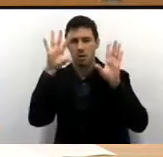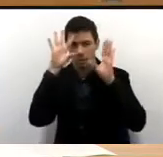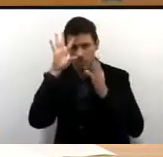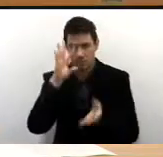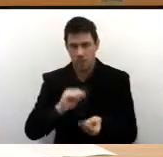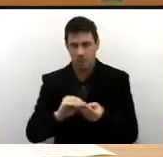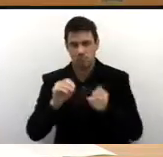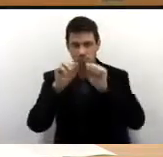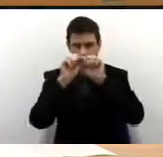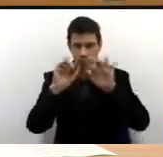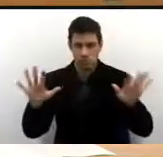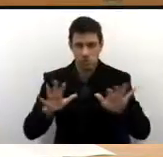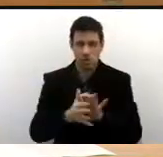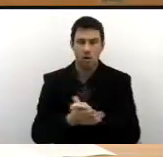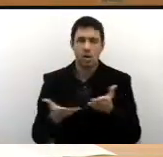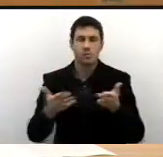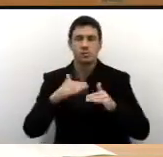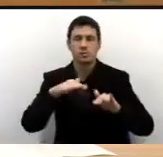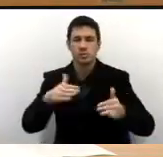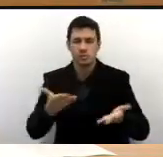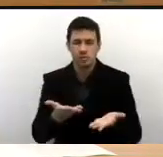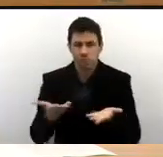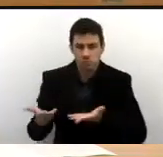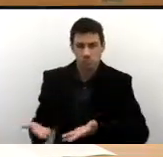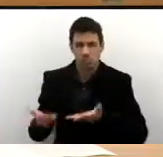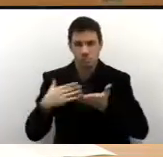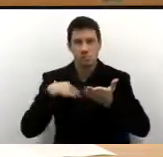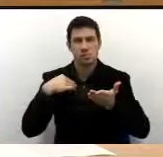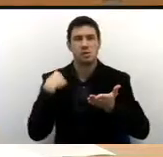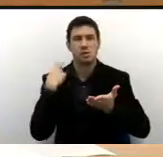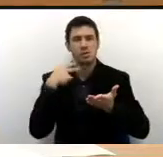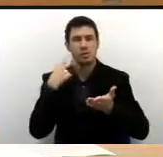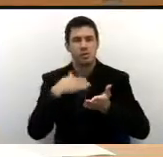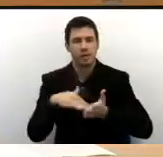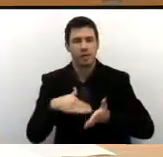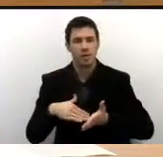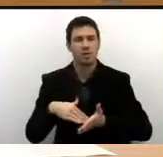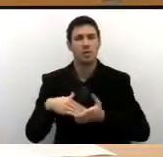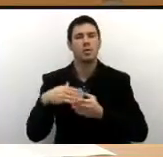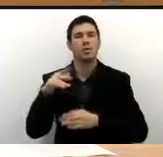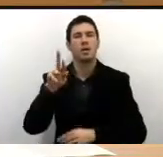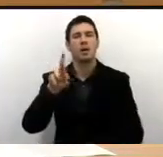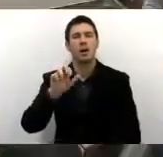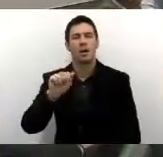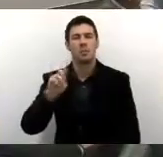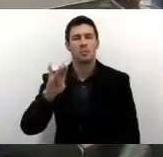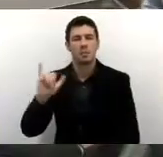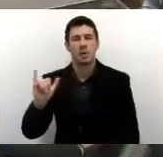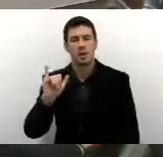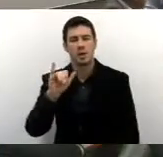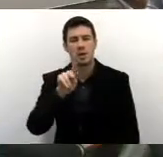esclarecimentos. Chamo à mesa o nosso nobre secretário do Trabalho, o senhor Rabi Kaliu.